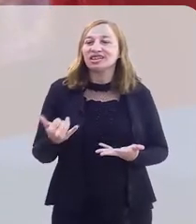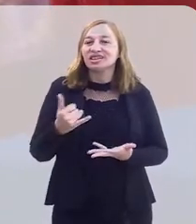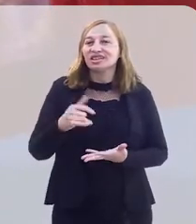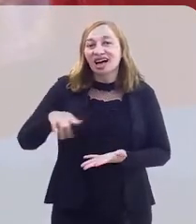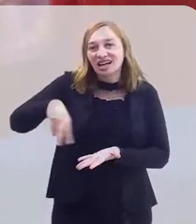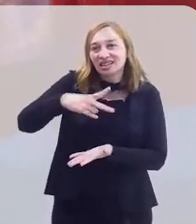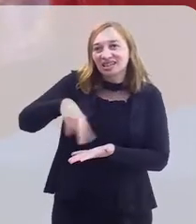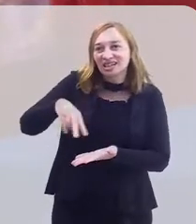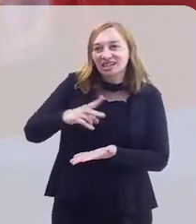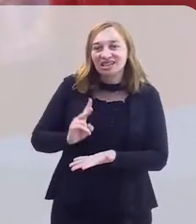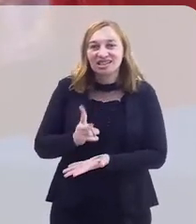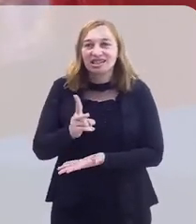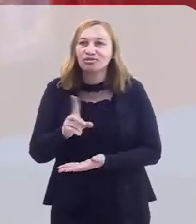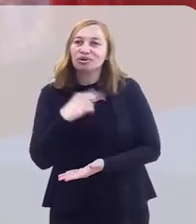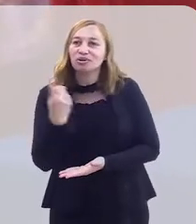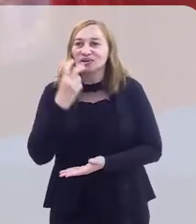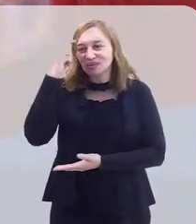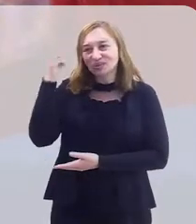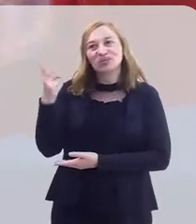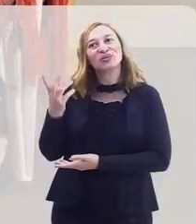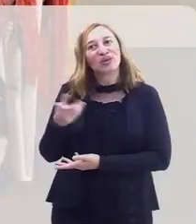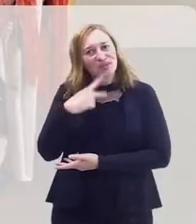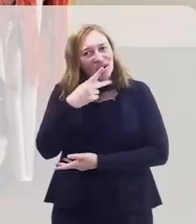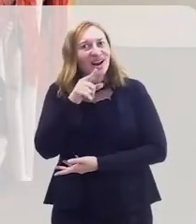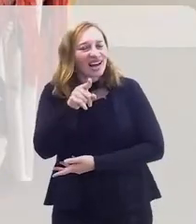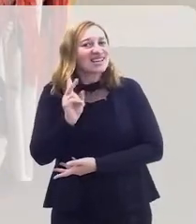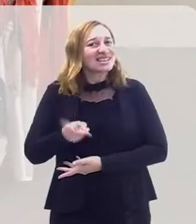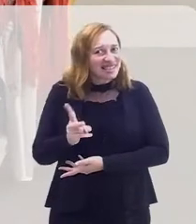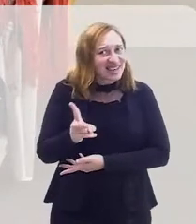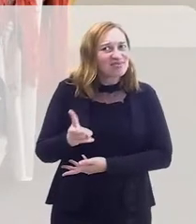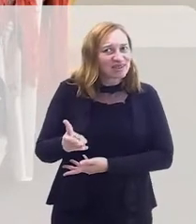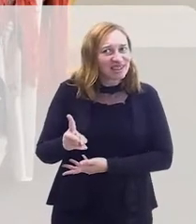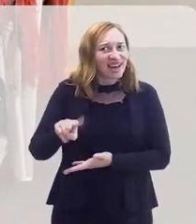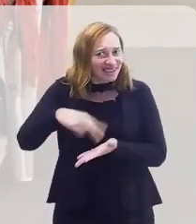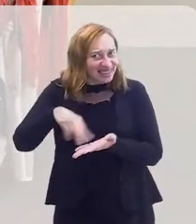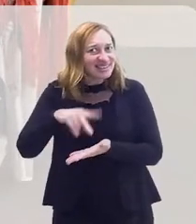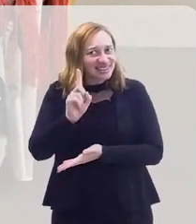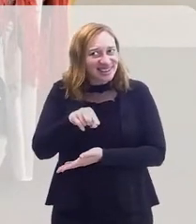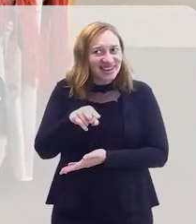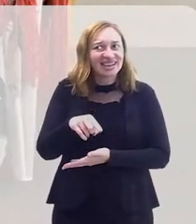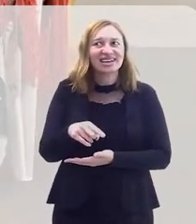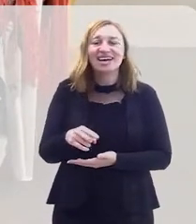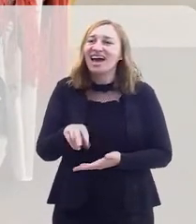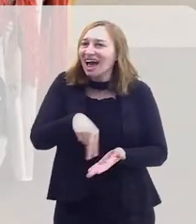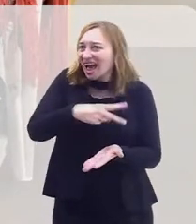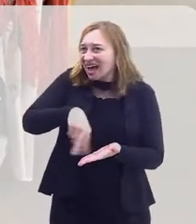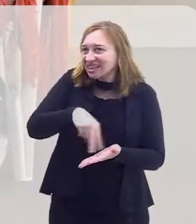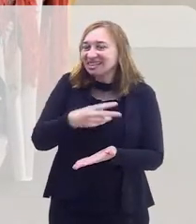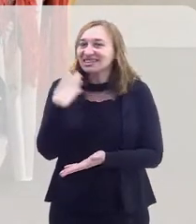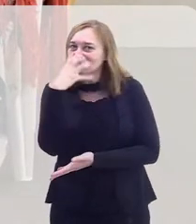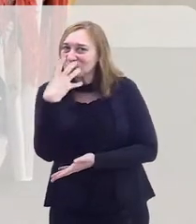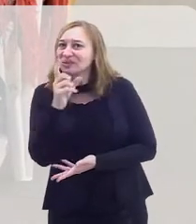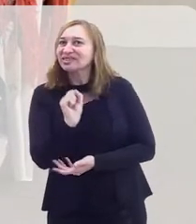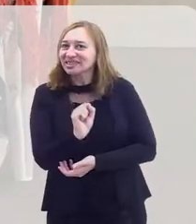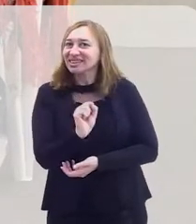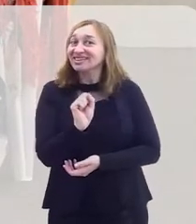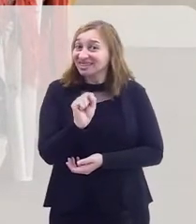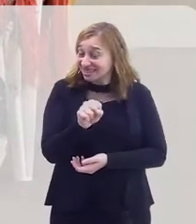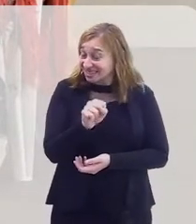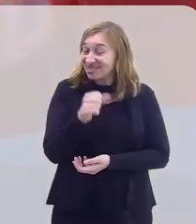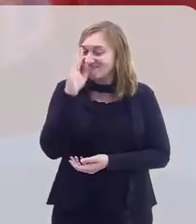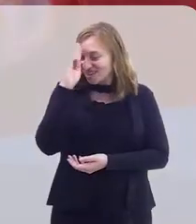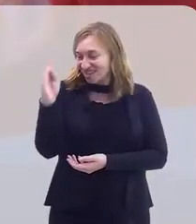A dança é muito presente na nossa cultura. Isso que eu ia dizer. A dança está sempre presente com vocês, né? Sempre, sempre. A dança é a música?